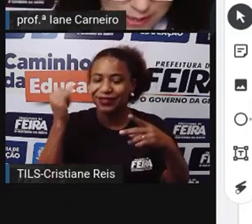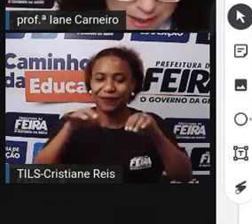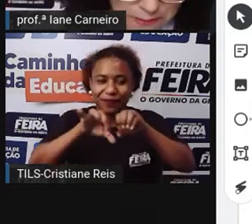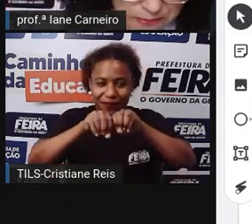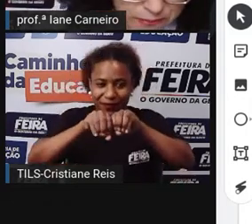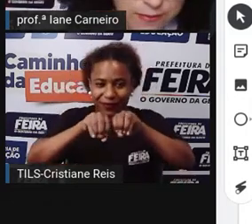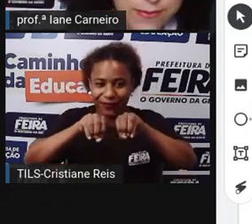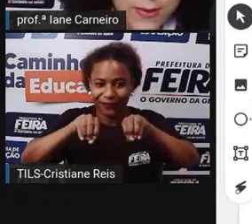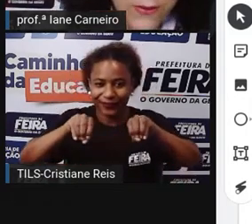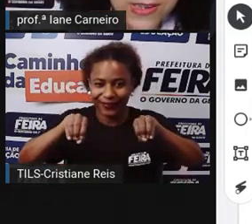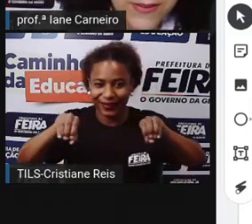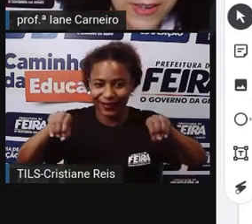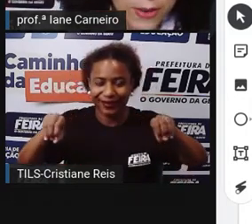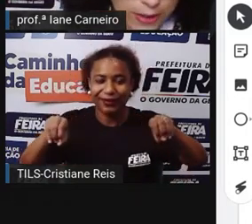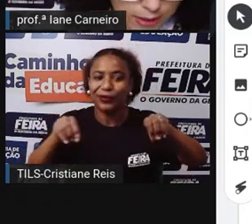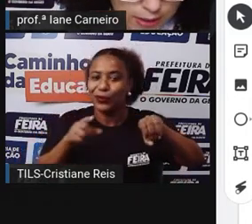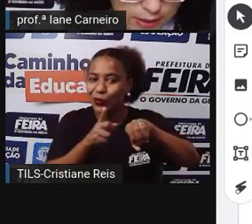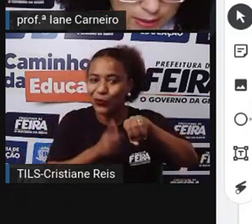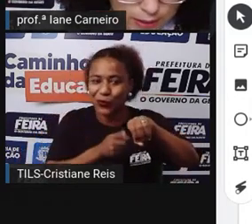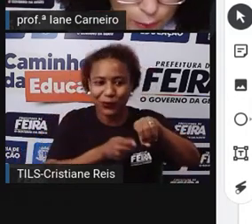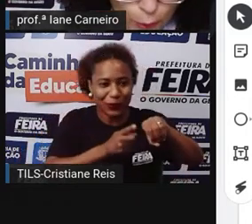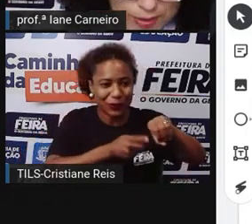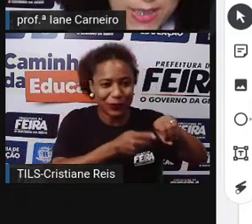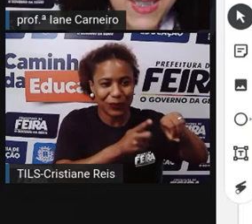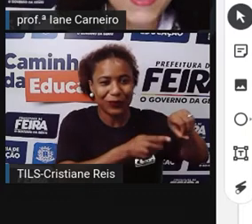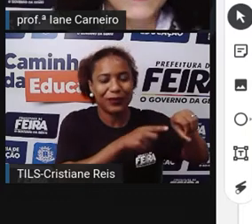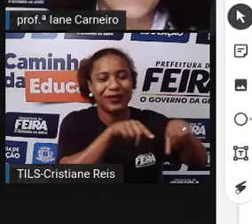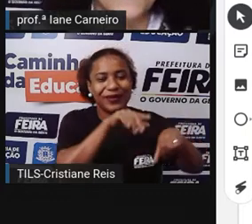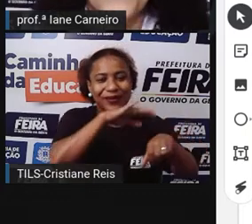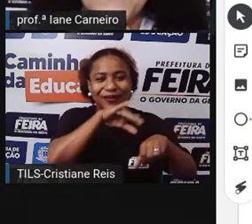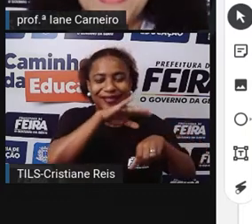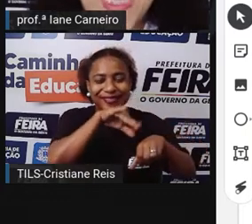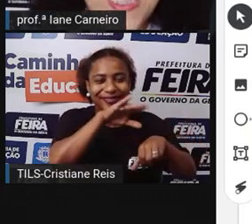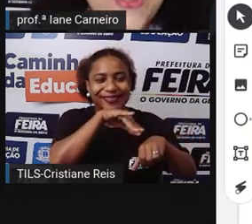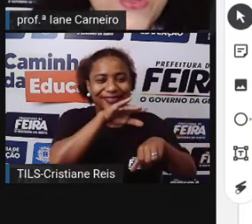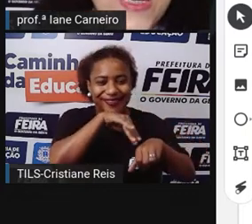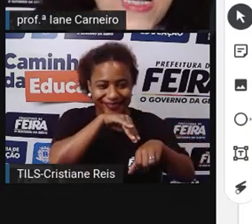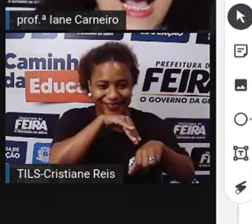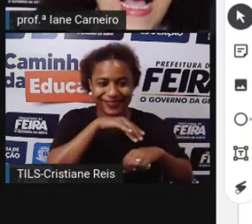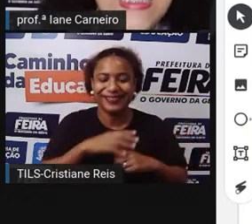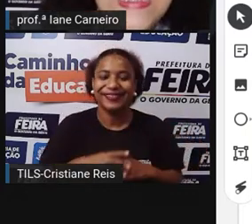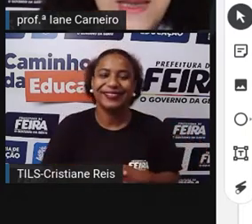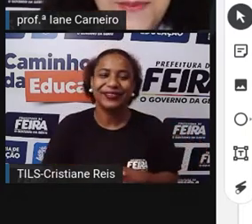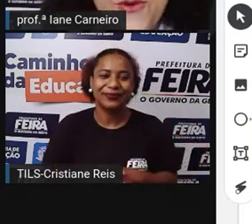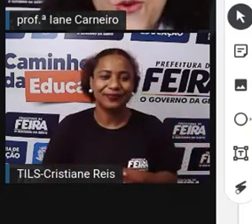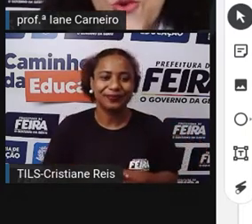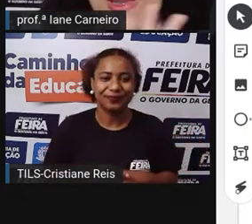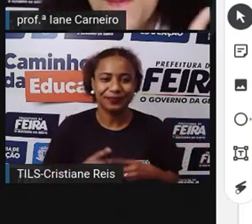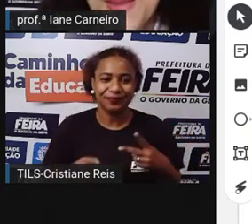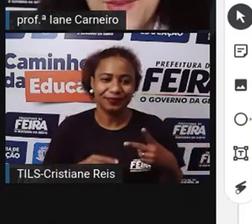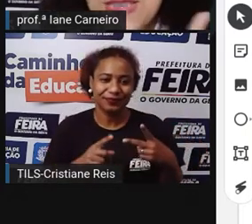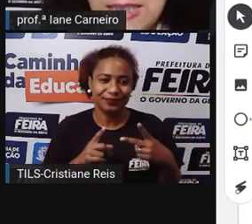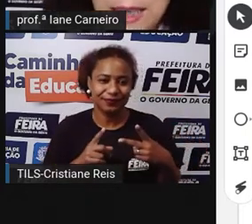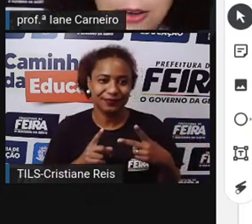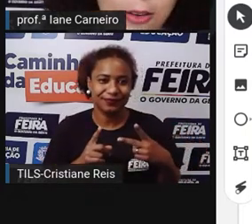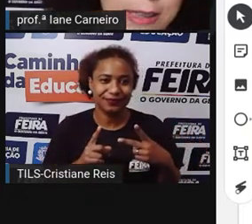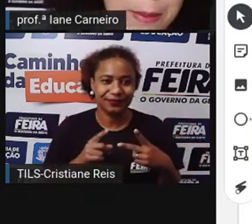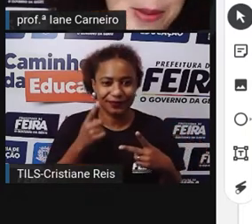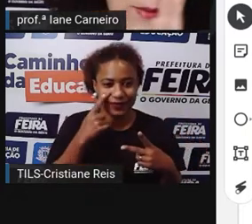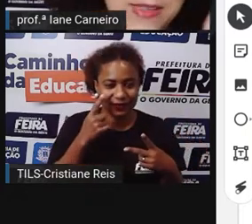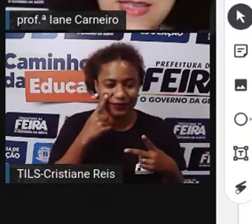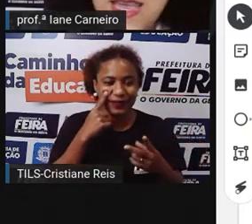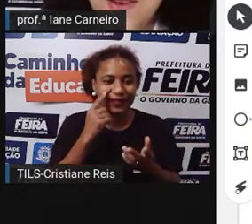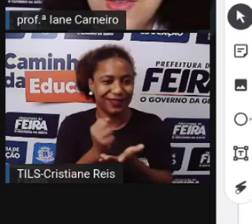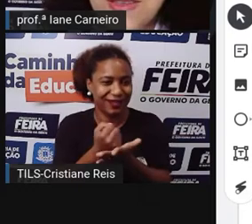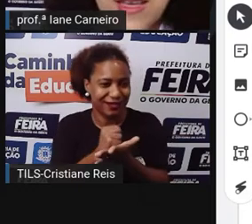linguiça Né? Você vê aqui ó Linguiça Certo? Aqui a Pró colocou temperos Né? Que aí coloca